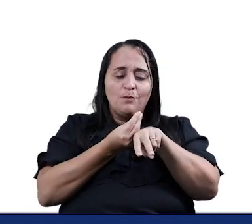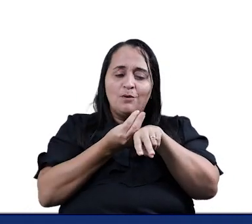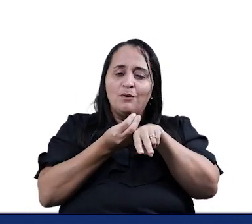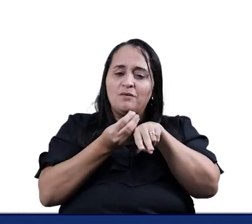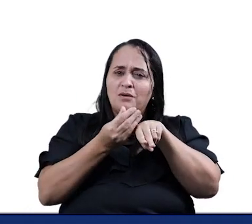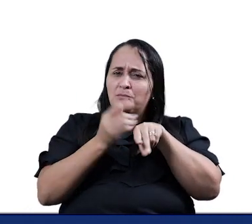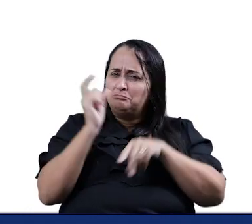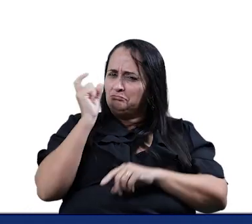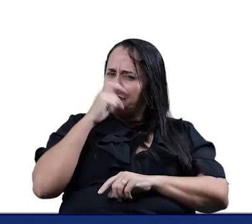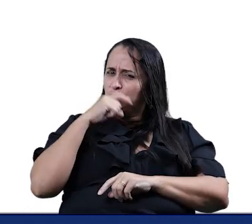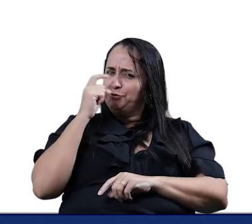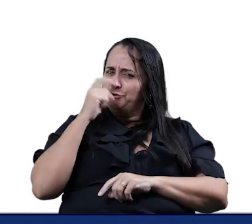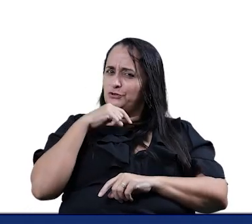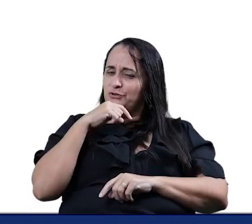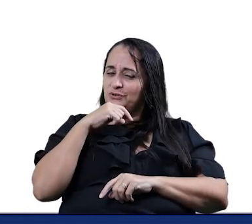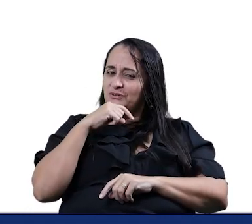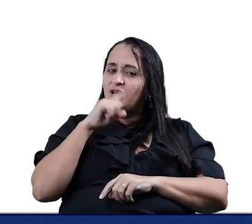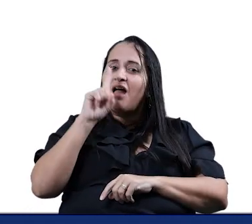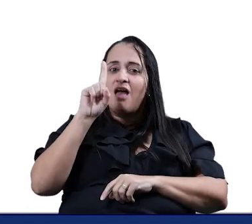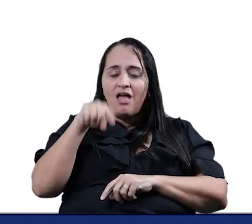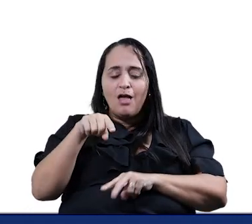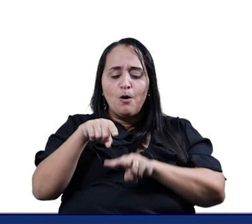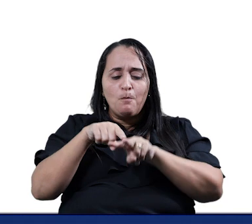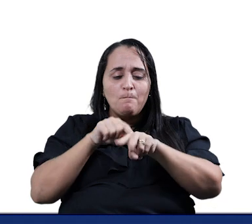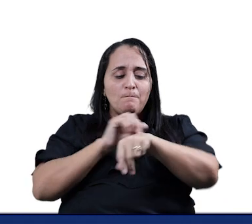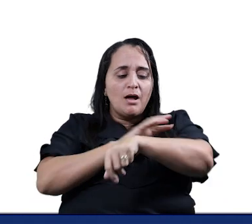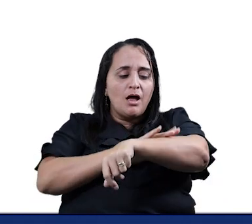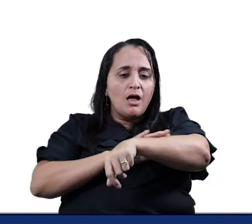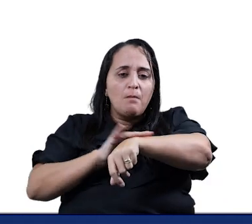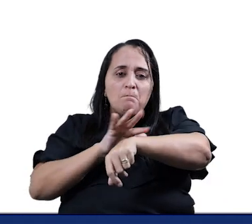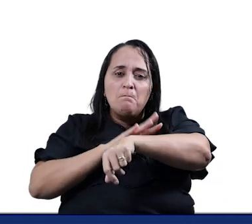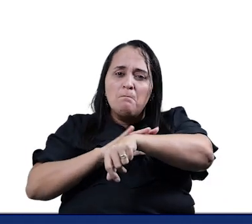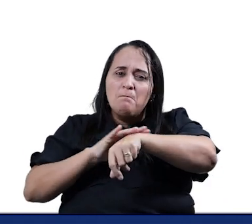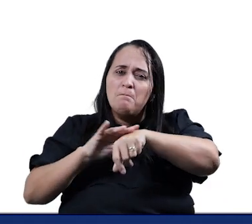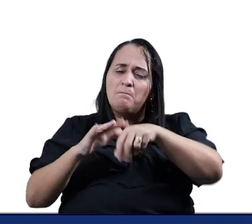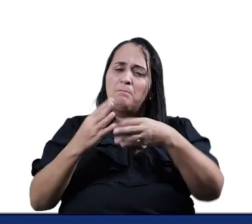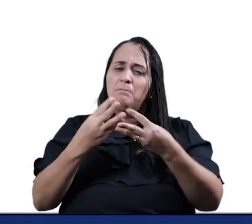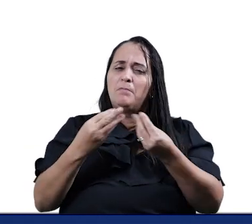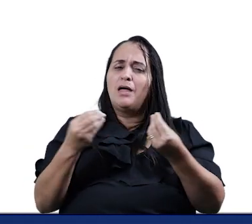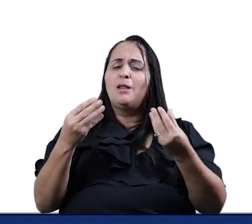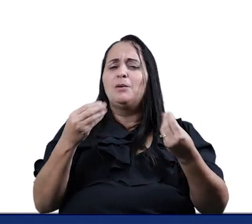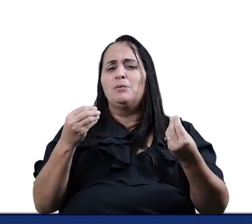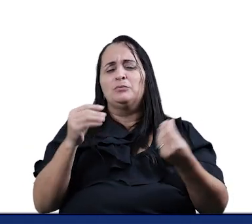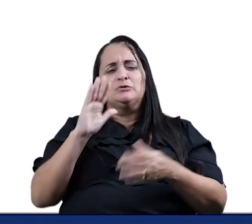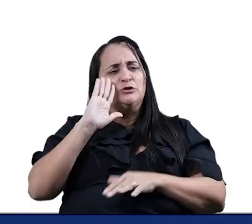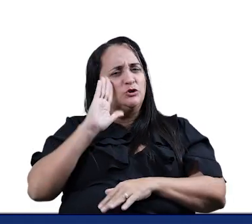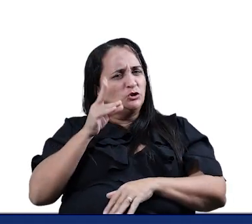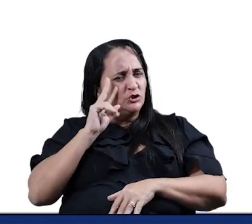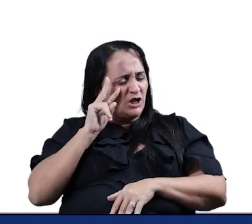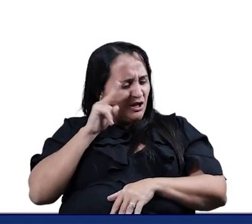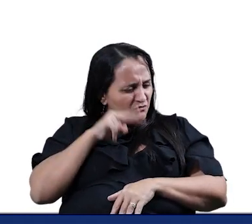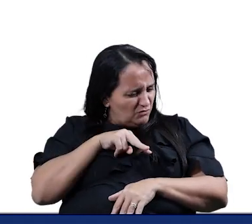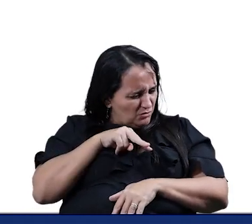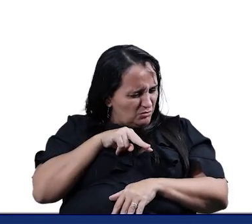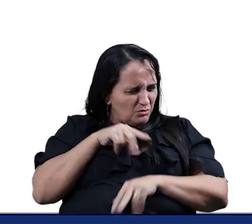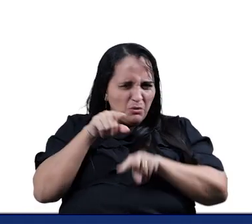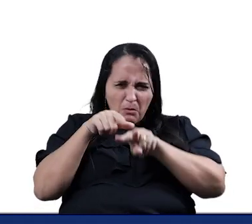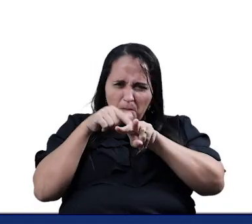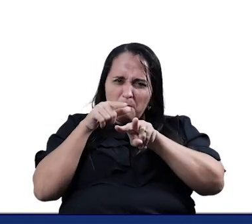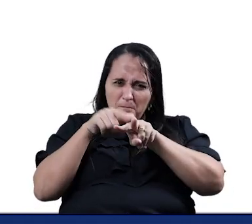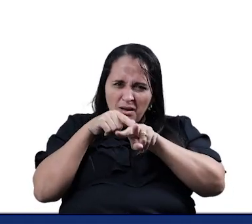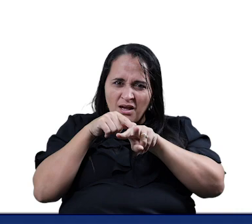É mentira Da barata Ela tem o pé Peludo Você já vira o pé De uma barata, gente?